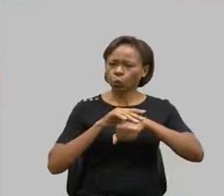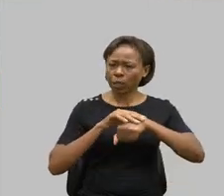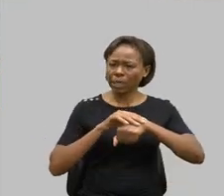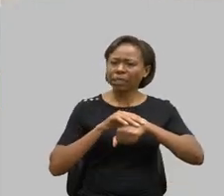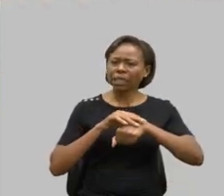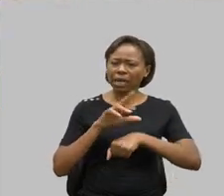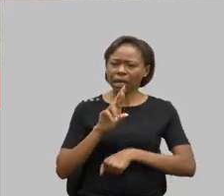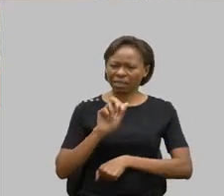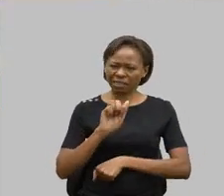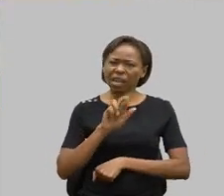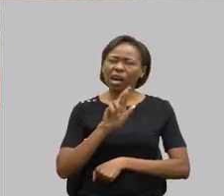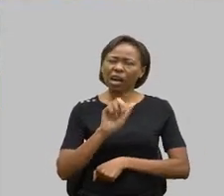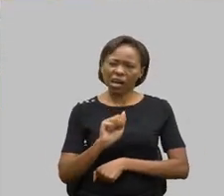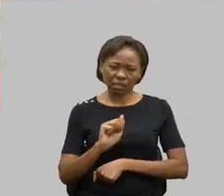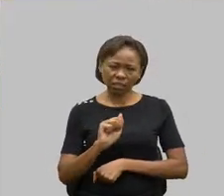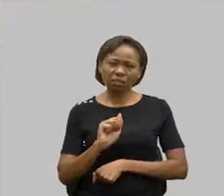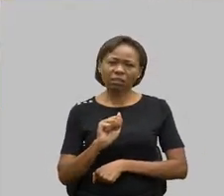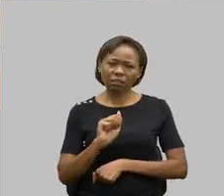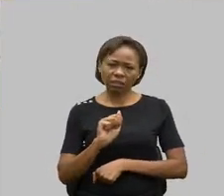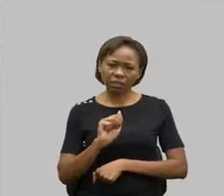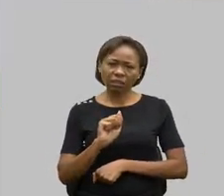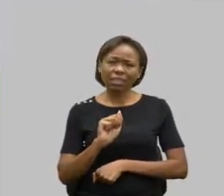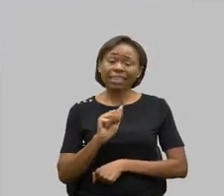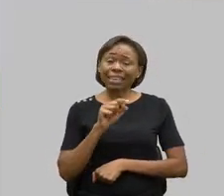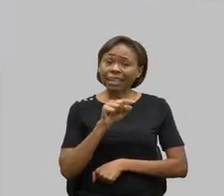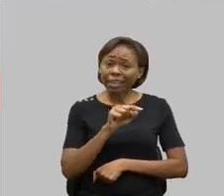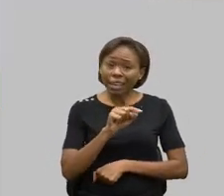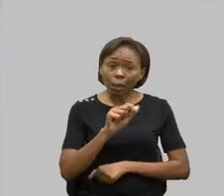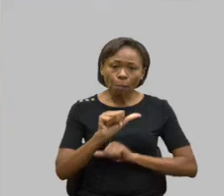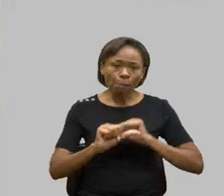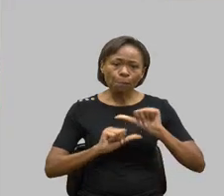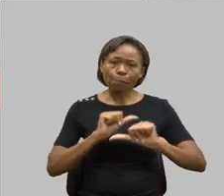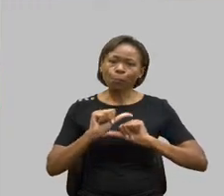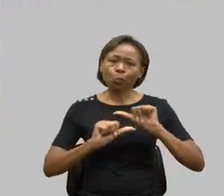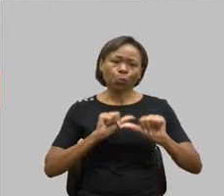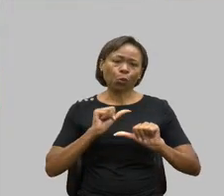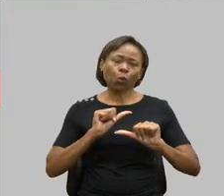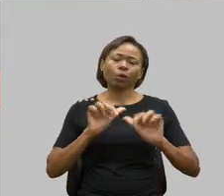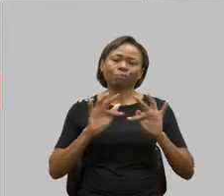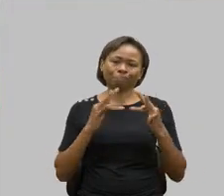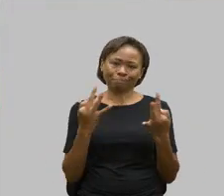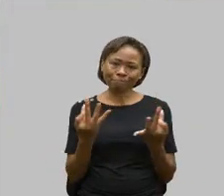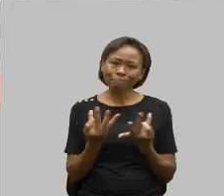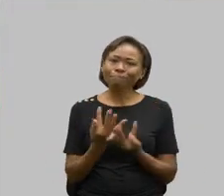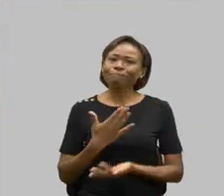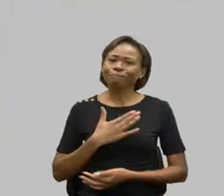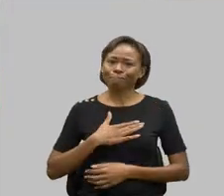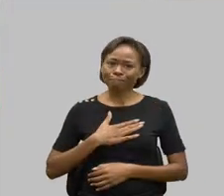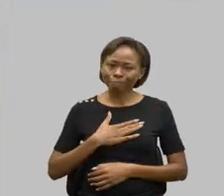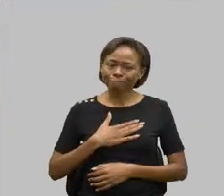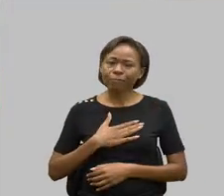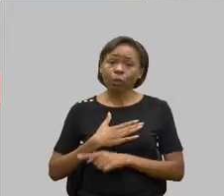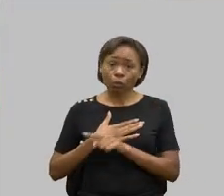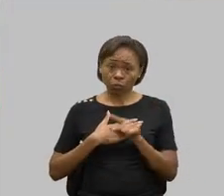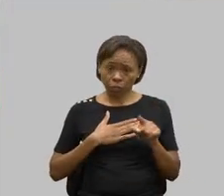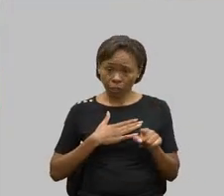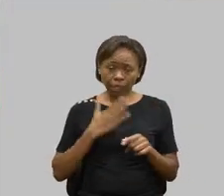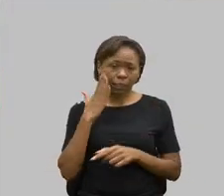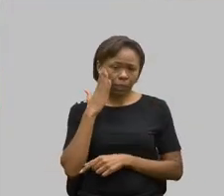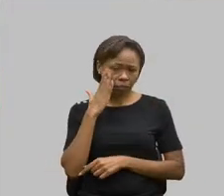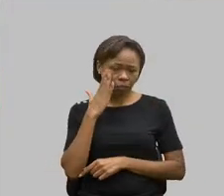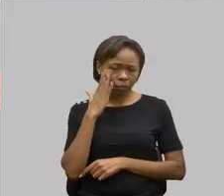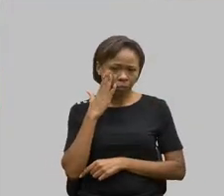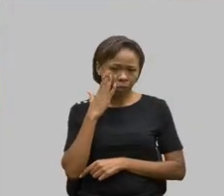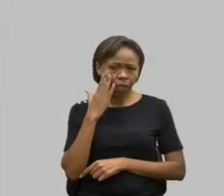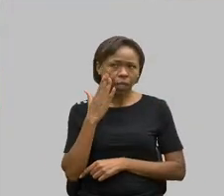e transformou a vida da minha família. Só para vocês situarem, teve uma